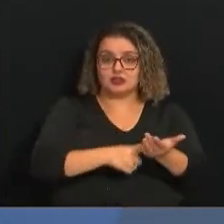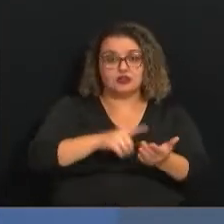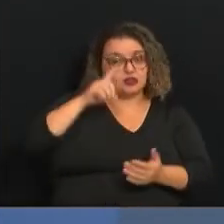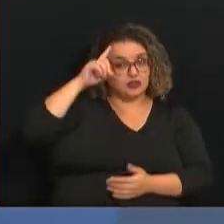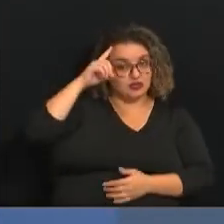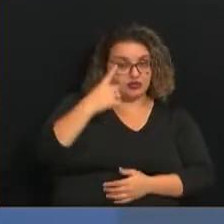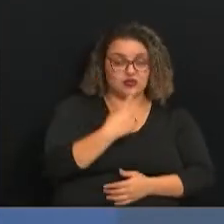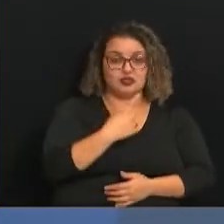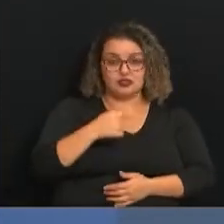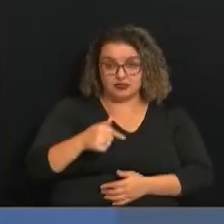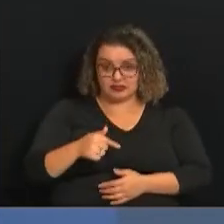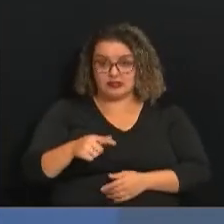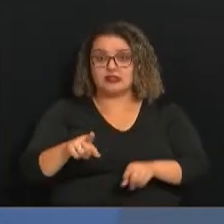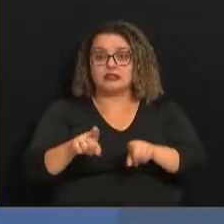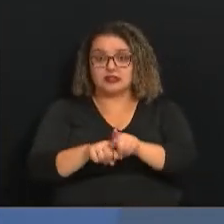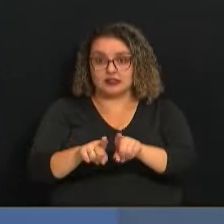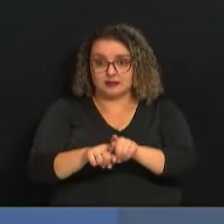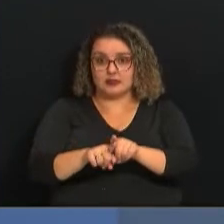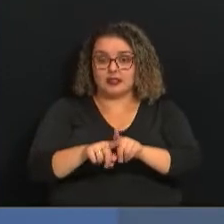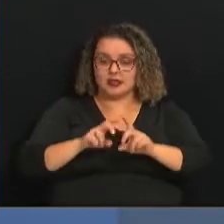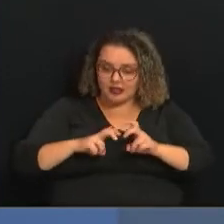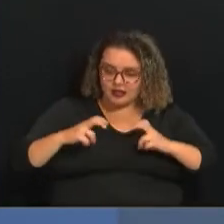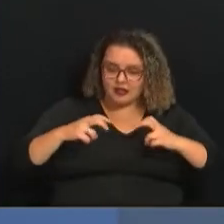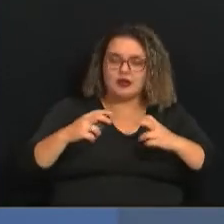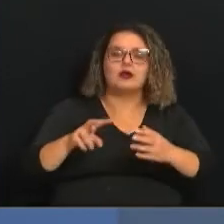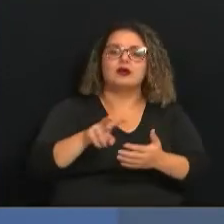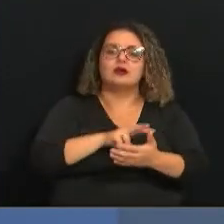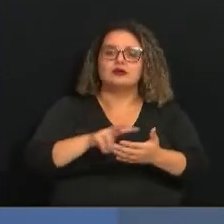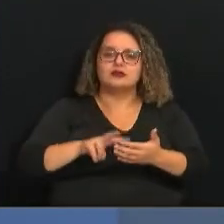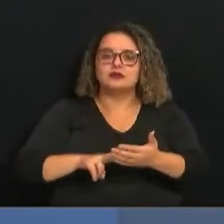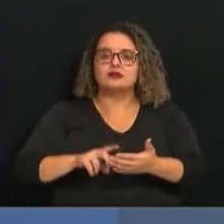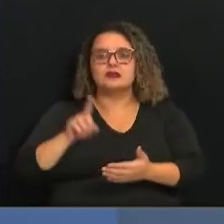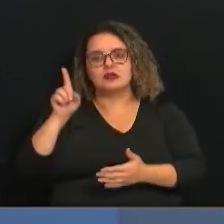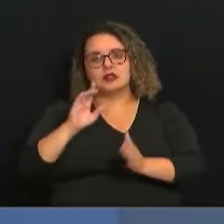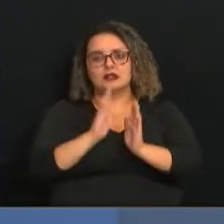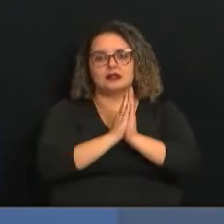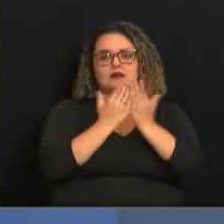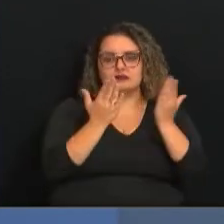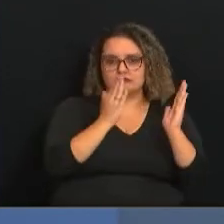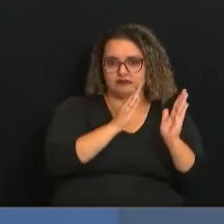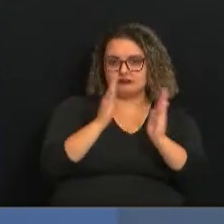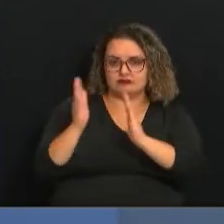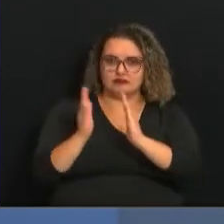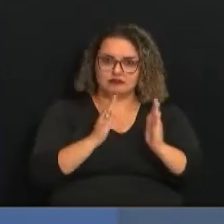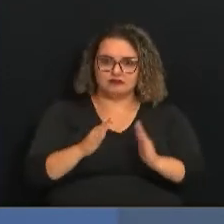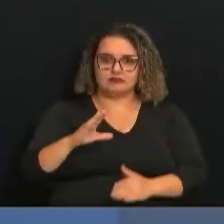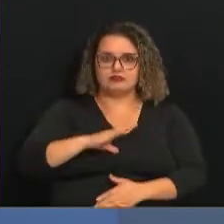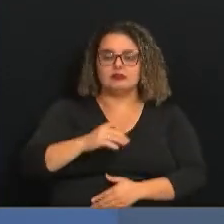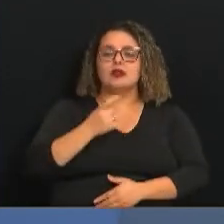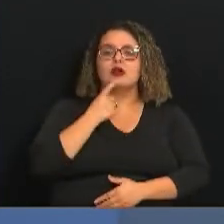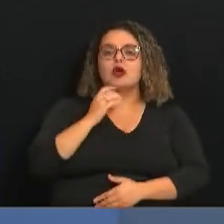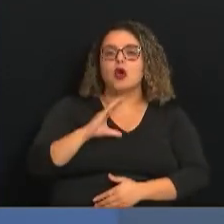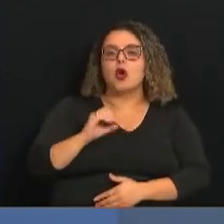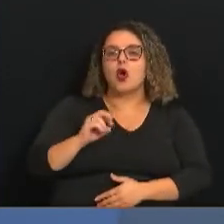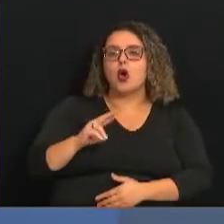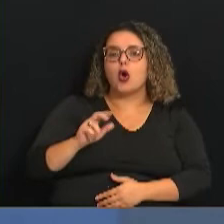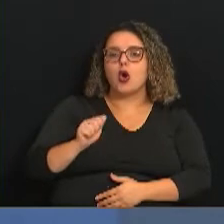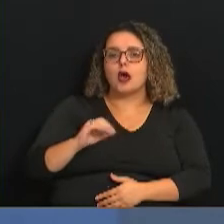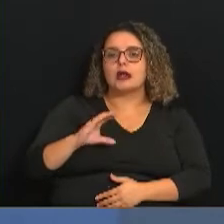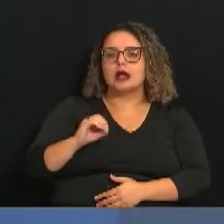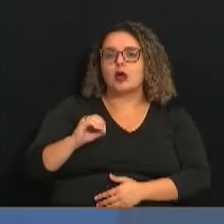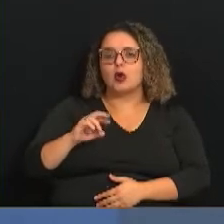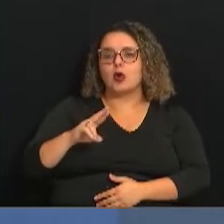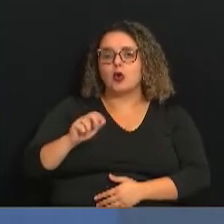A gente tem também essa roda de leitura lá na Biblioteca Municipal Cora Coralina, que fica lá